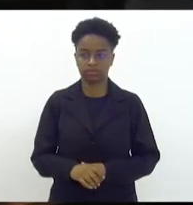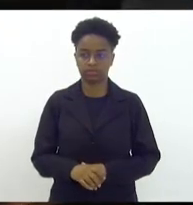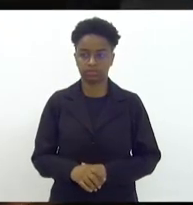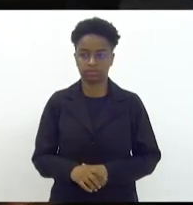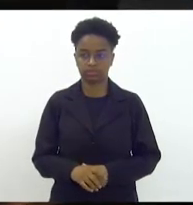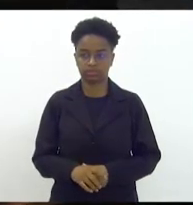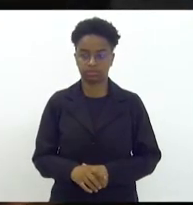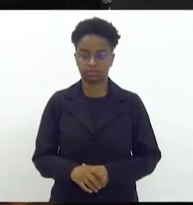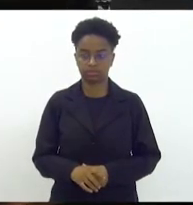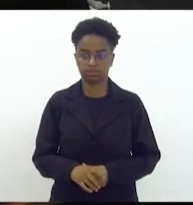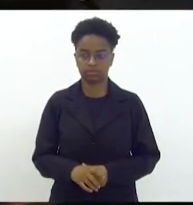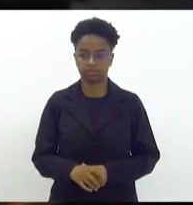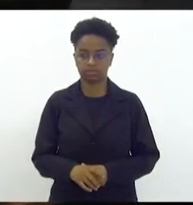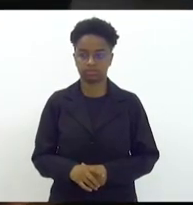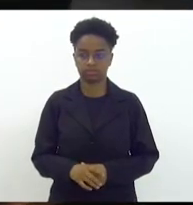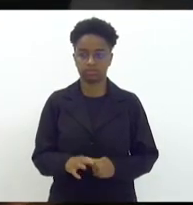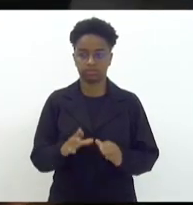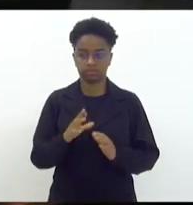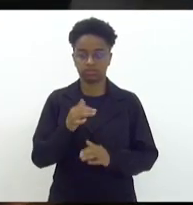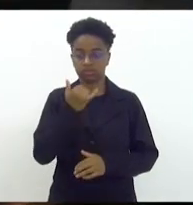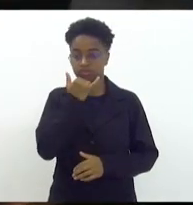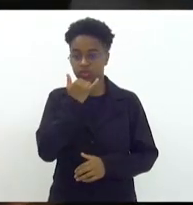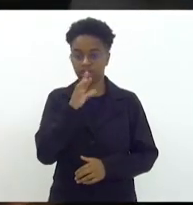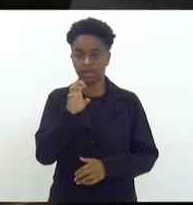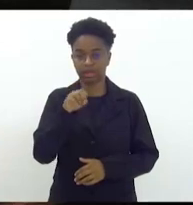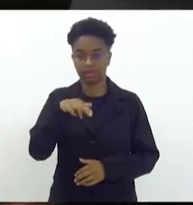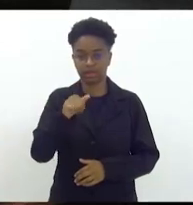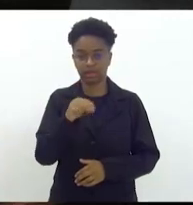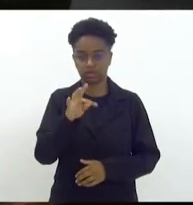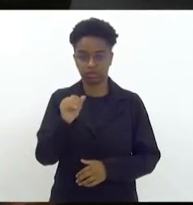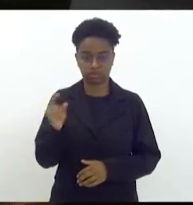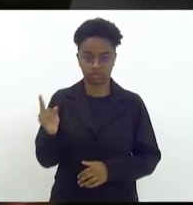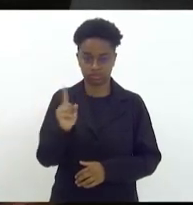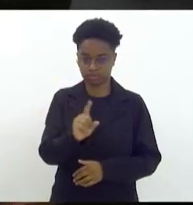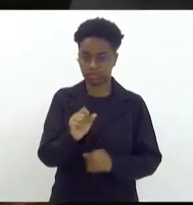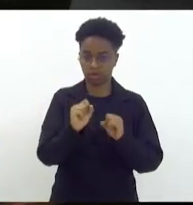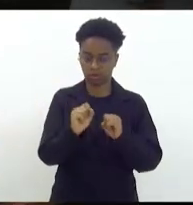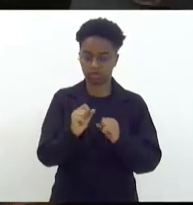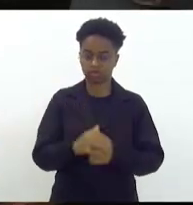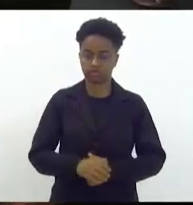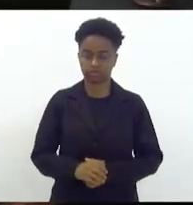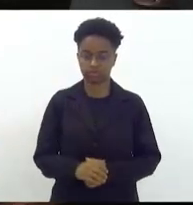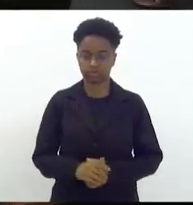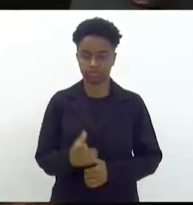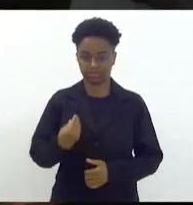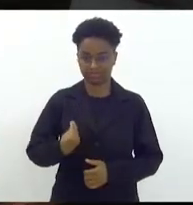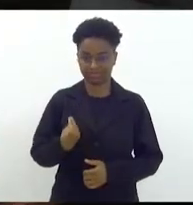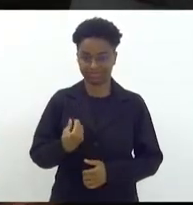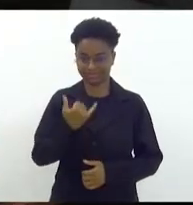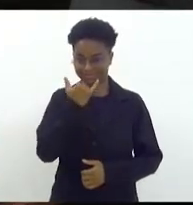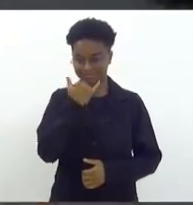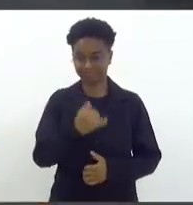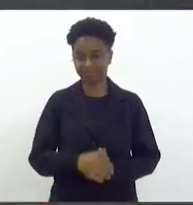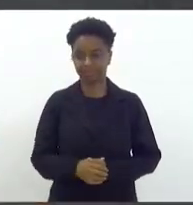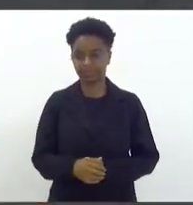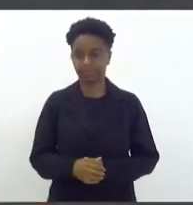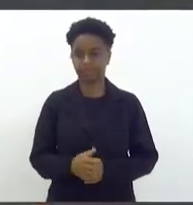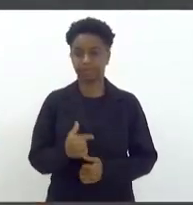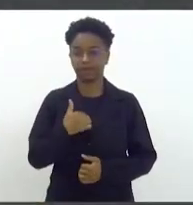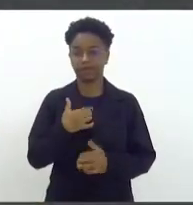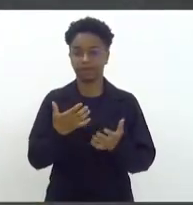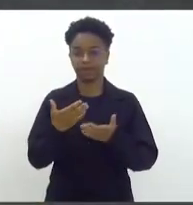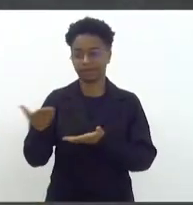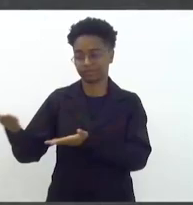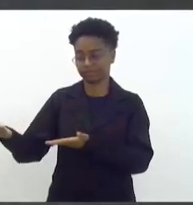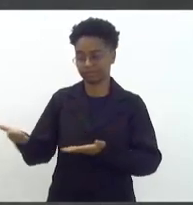Ah, Renato Machado. Perdão, deputado Renato Machado. A excelência está aí. Eu queria designar aqui meu